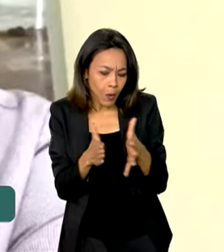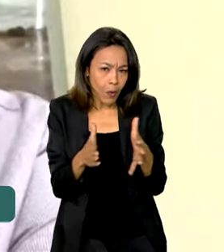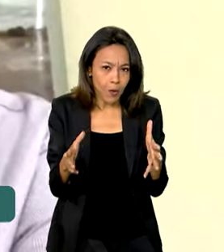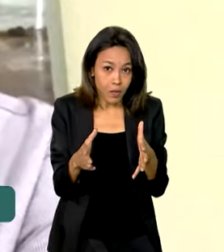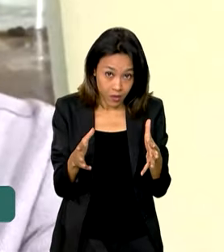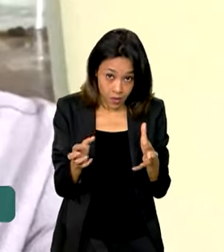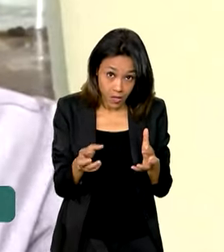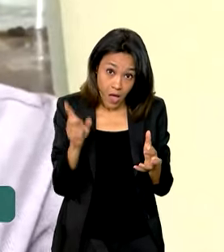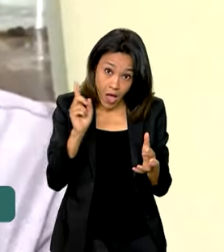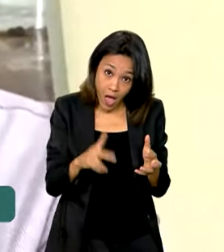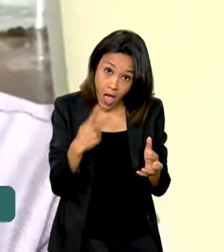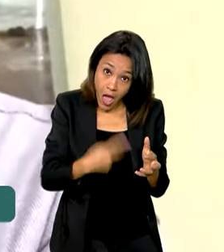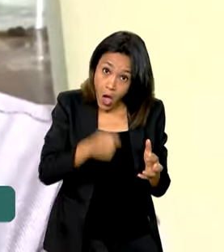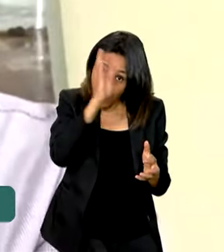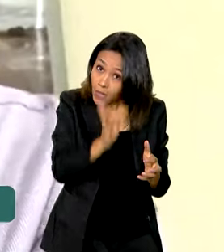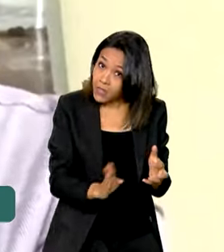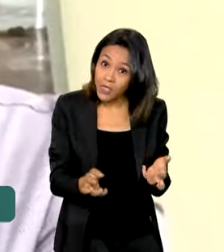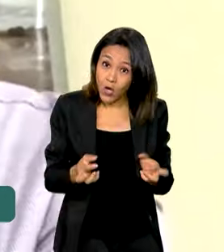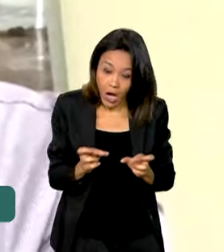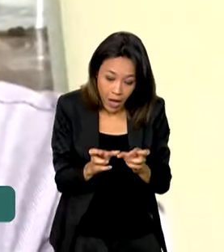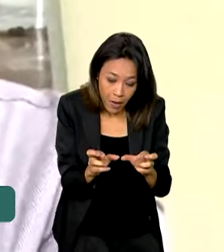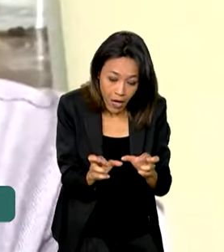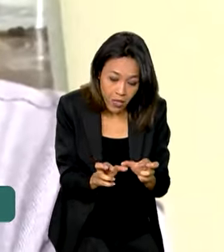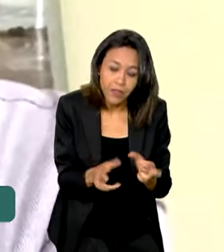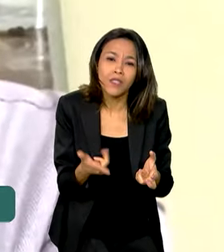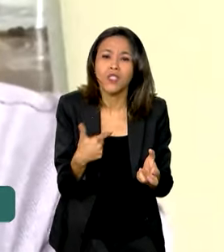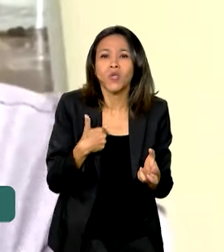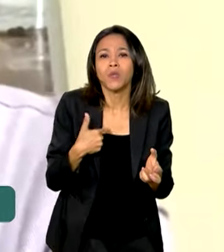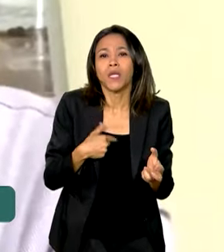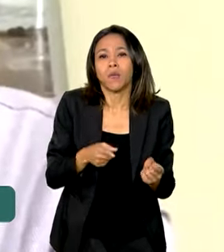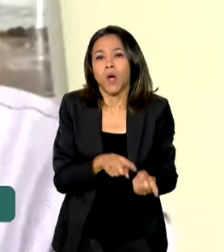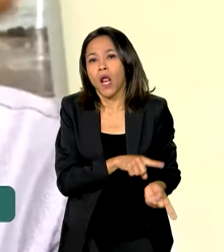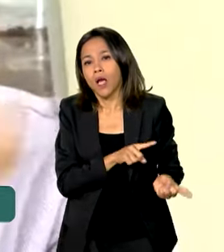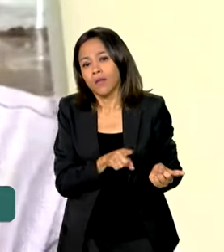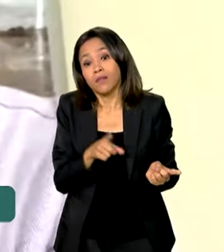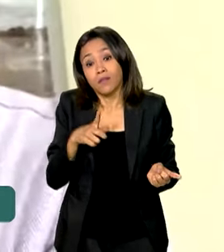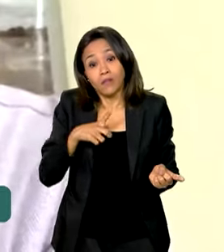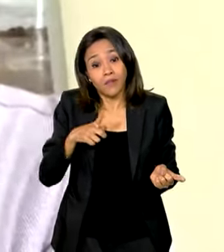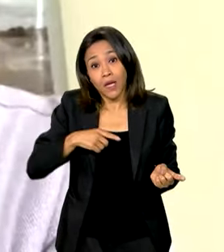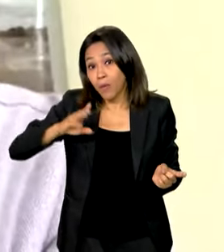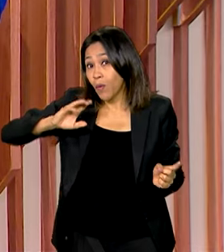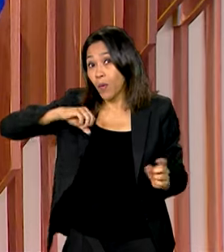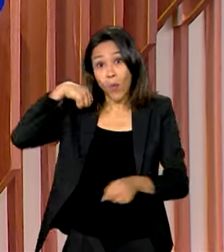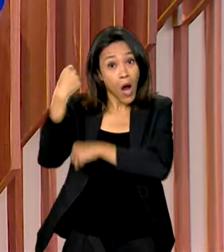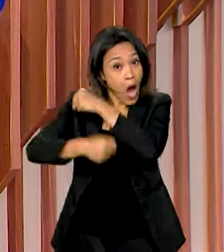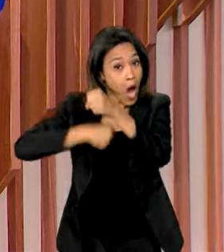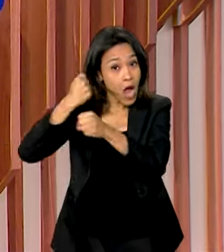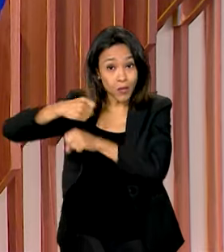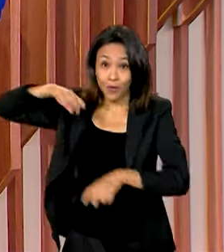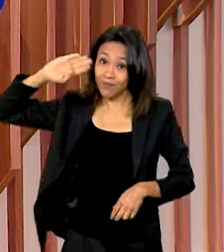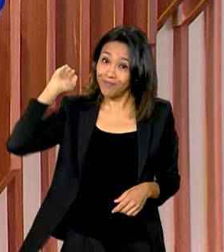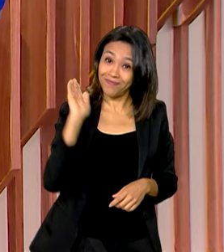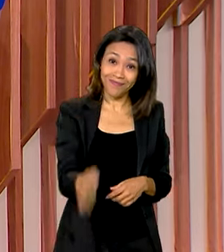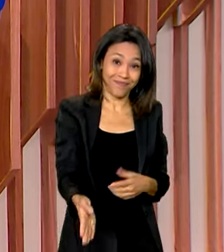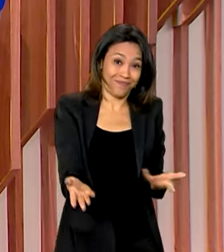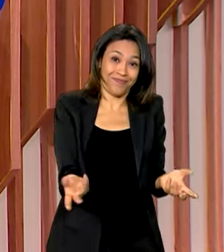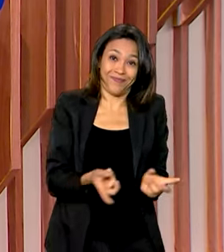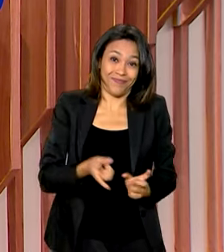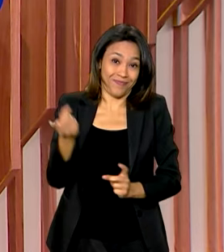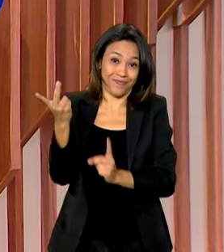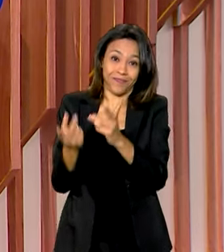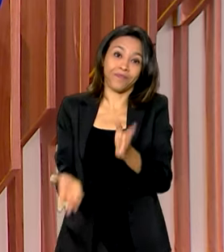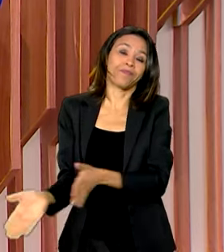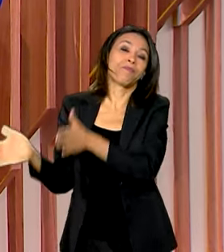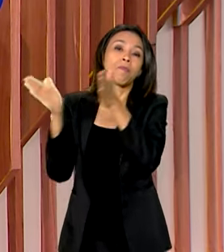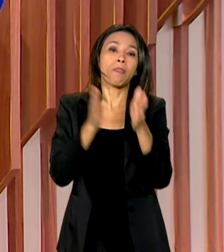pode produzir mesmo é o Brasil. Porque nós não temos um ciclo de produções, nós temos que produzir o ano todo. Inclusão digital